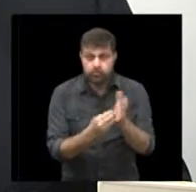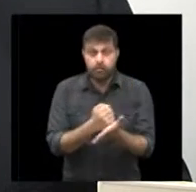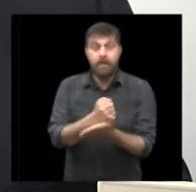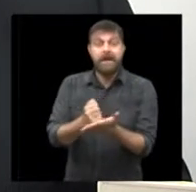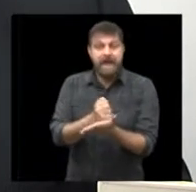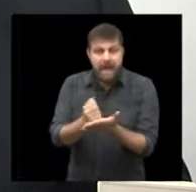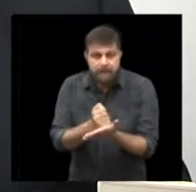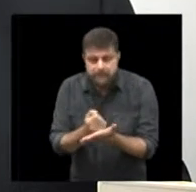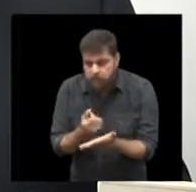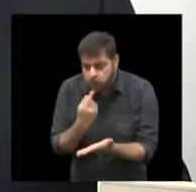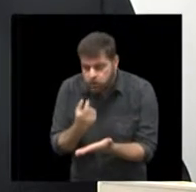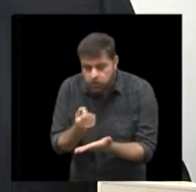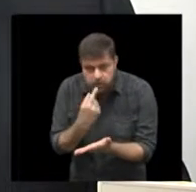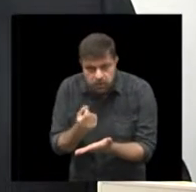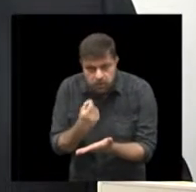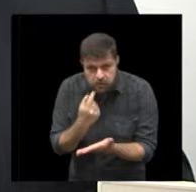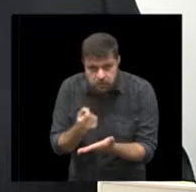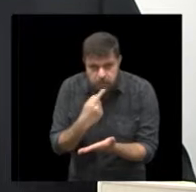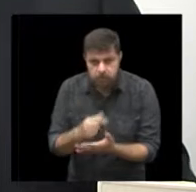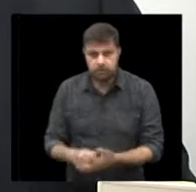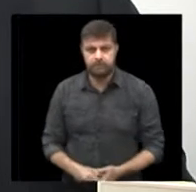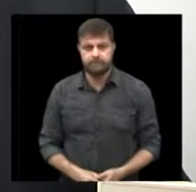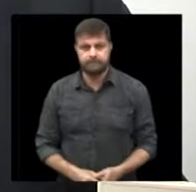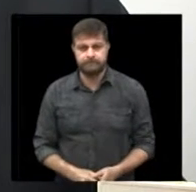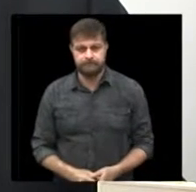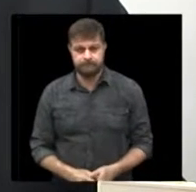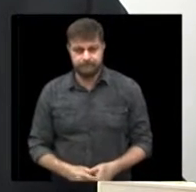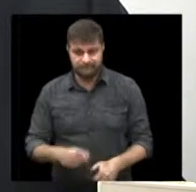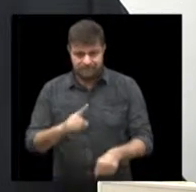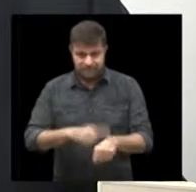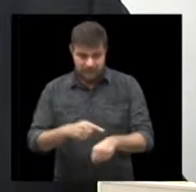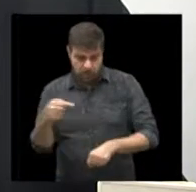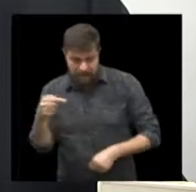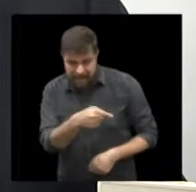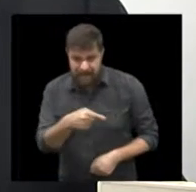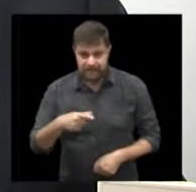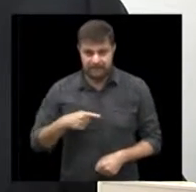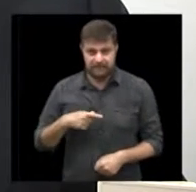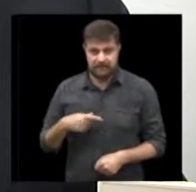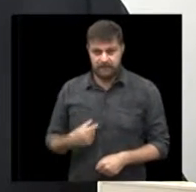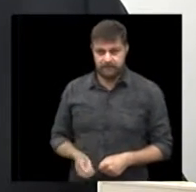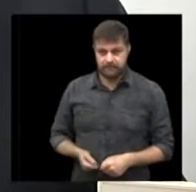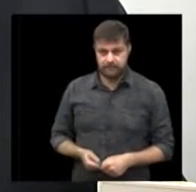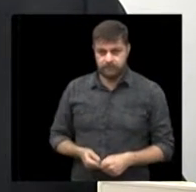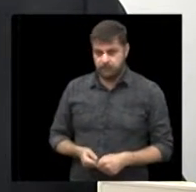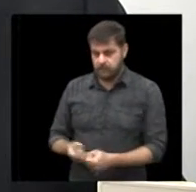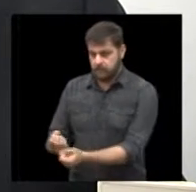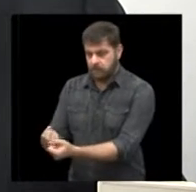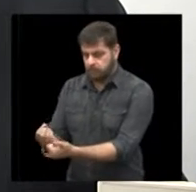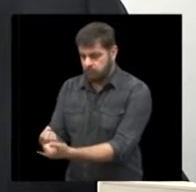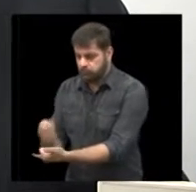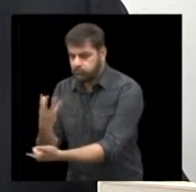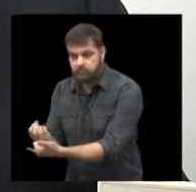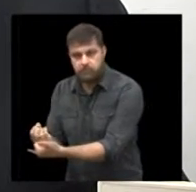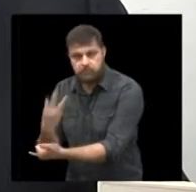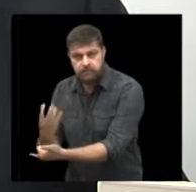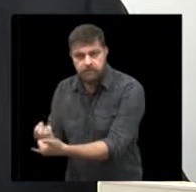colocam os seus medicamentos que ele estava fazendo uso a partir desse momento ele receberá puxes no seu